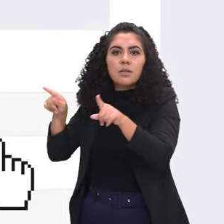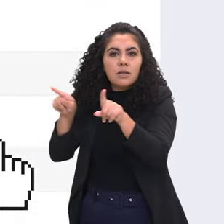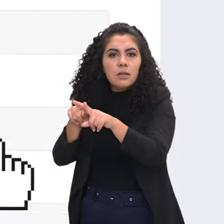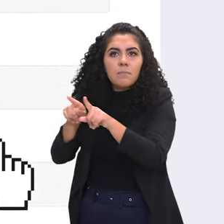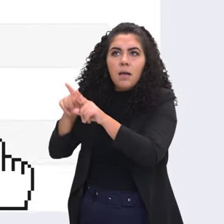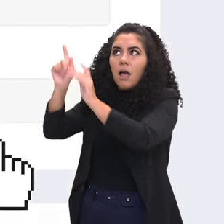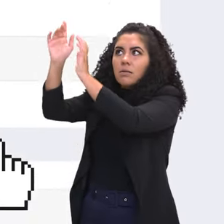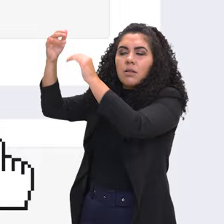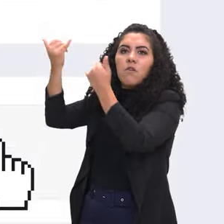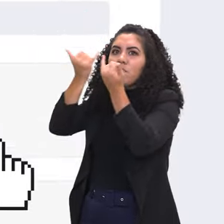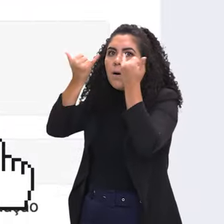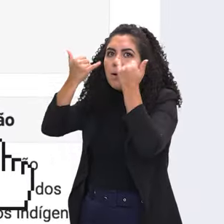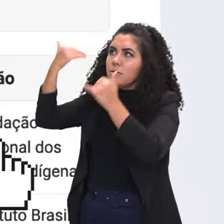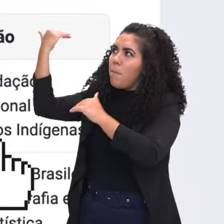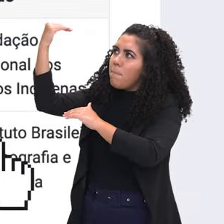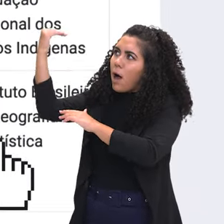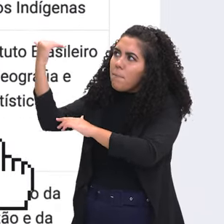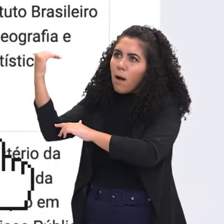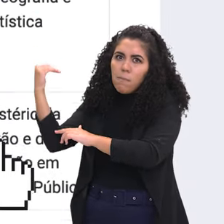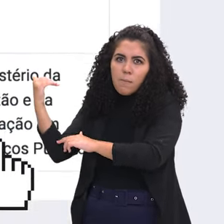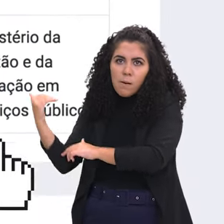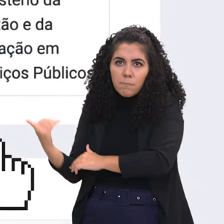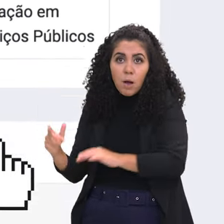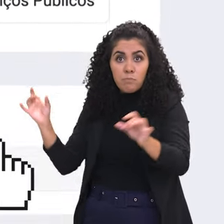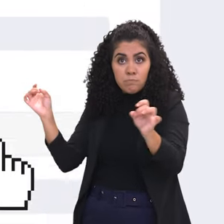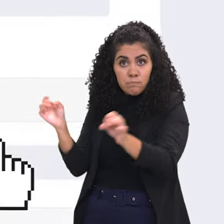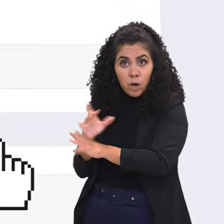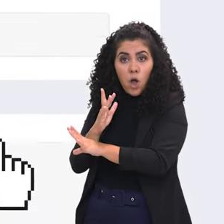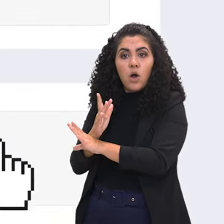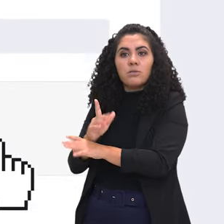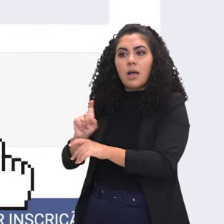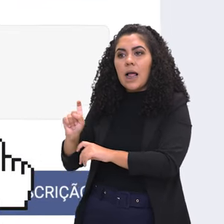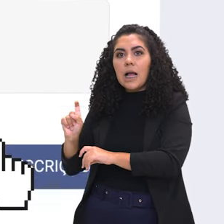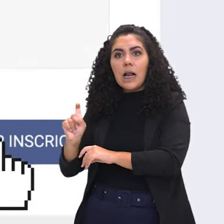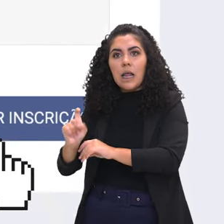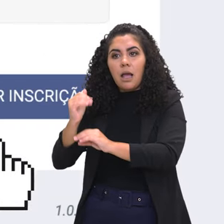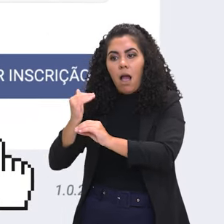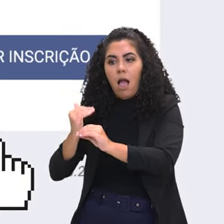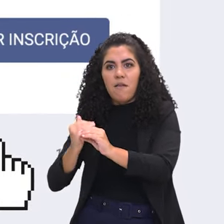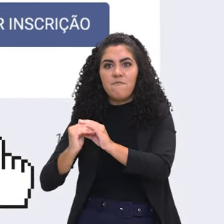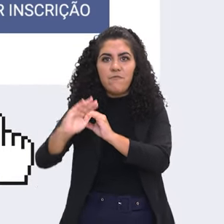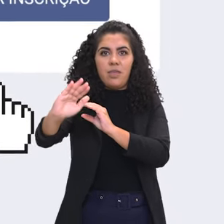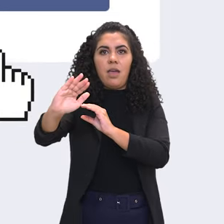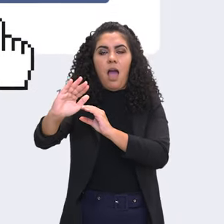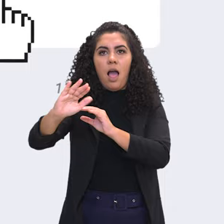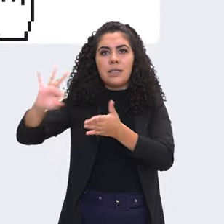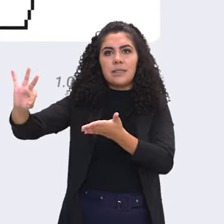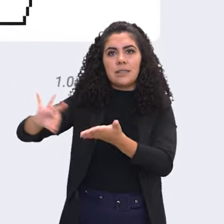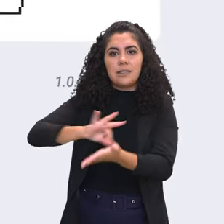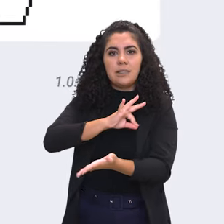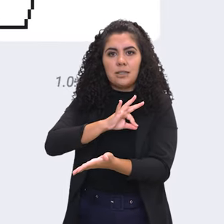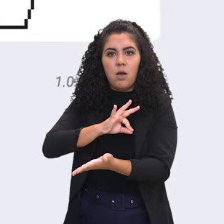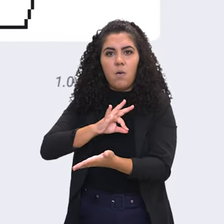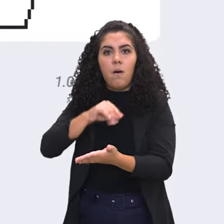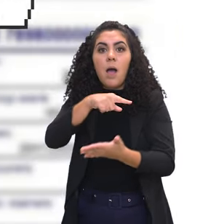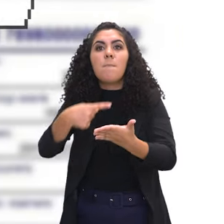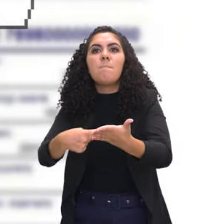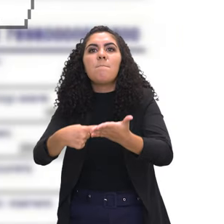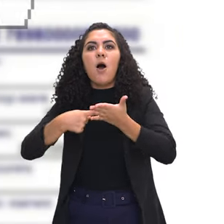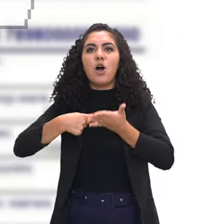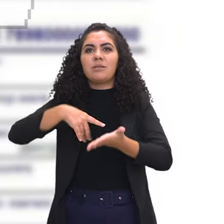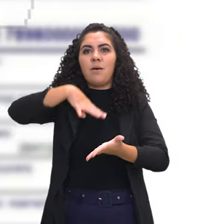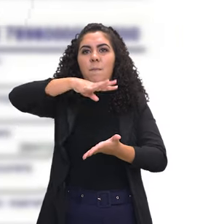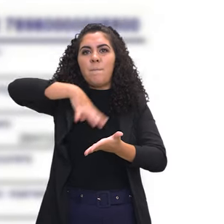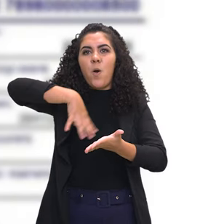E a ordem, o bloco temático e a ordem de cargos. Envio minha inscrição. Então, numa hora que eu envio minha inscrição, vai aparecer para